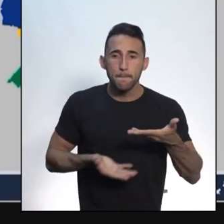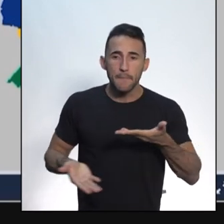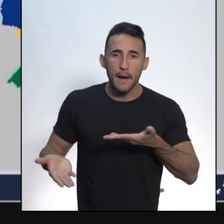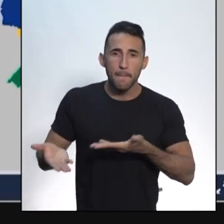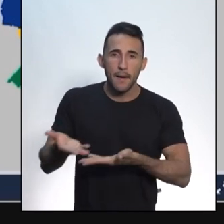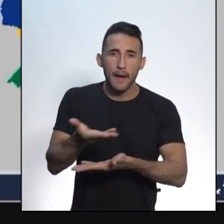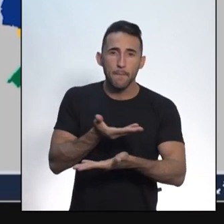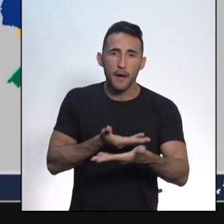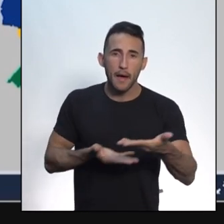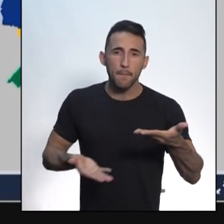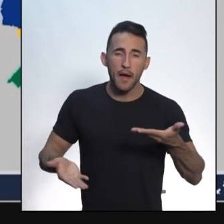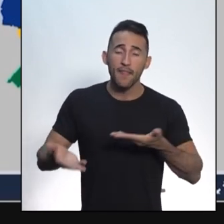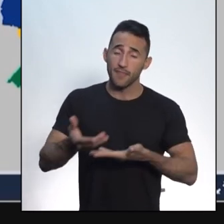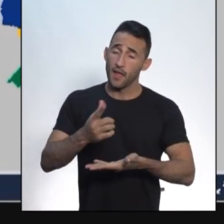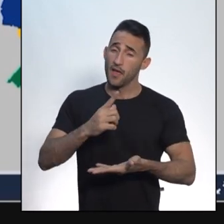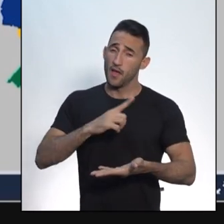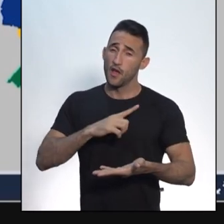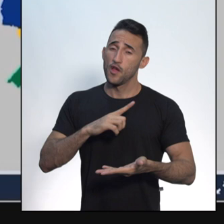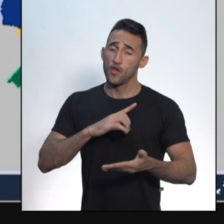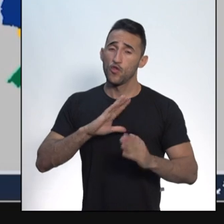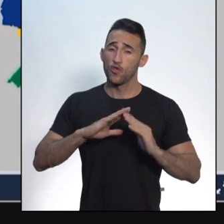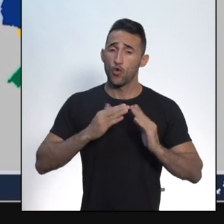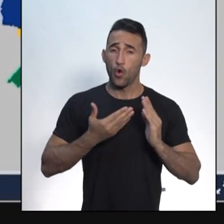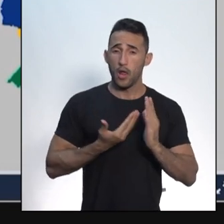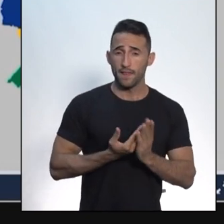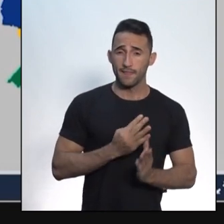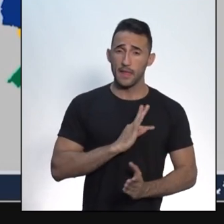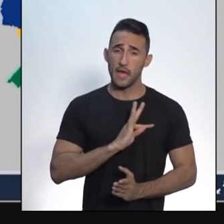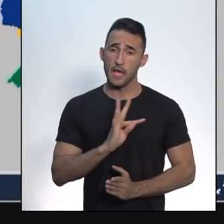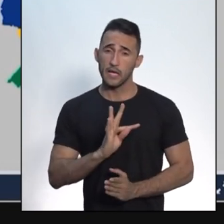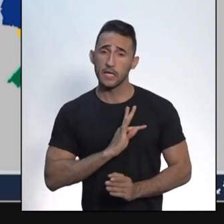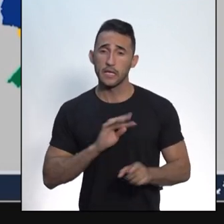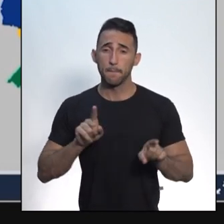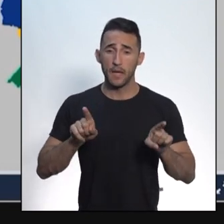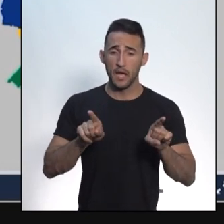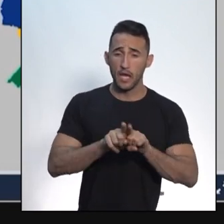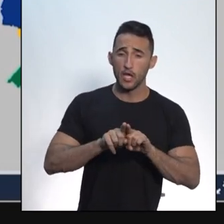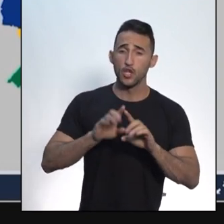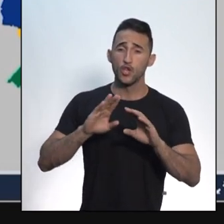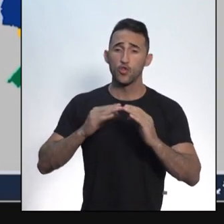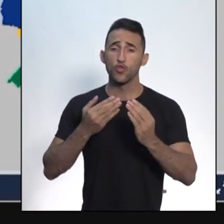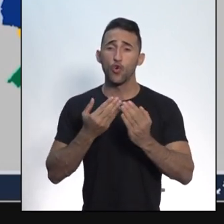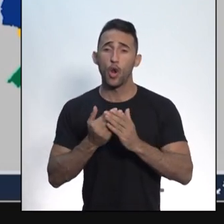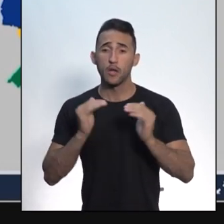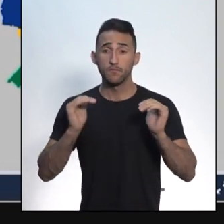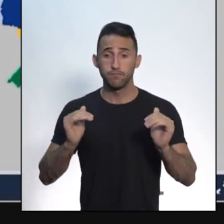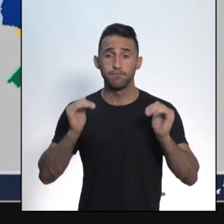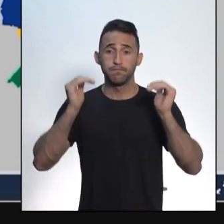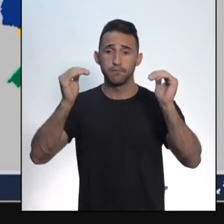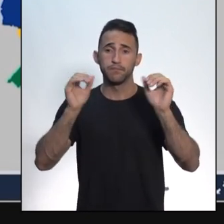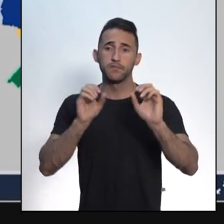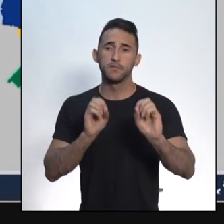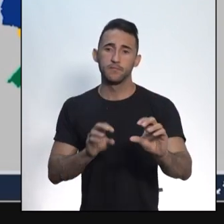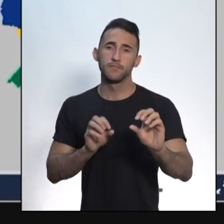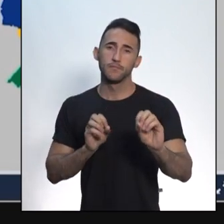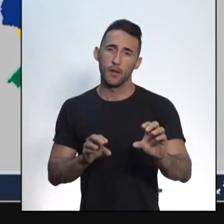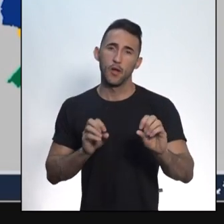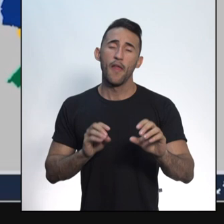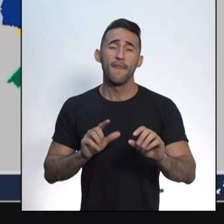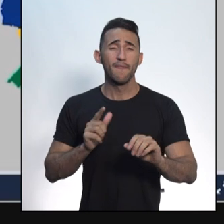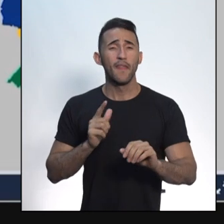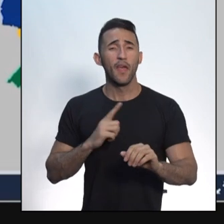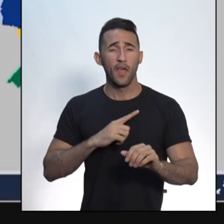técnicas e escolas superiores que são administradas pelo Estado Federal. Existem escolas